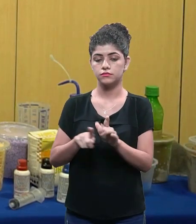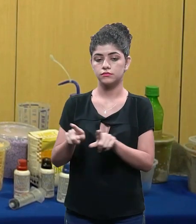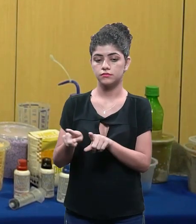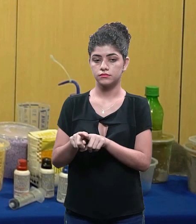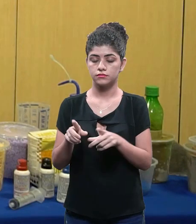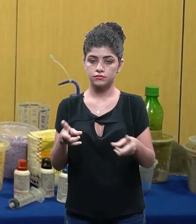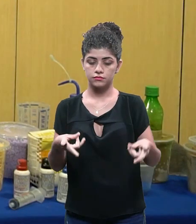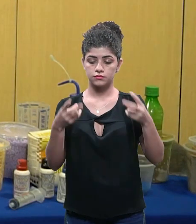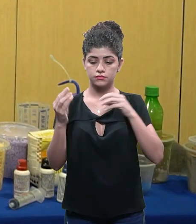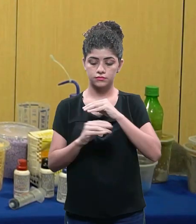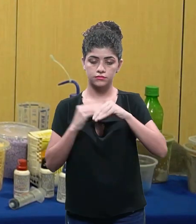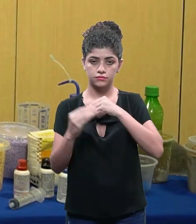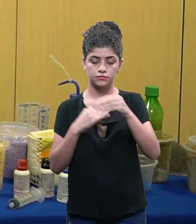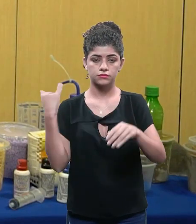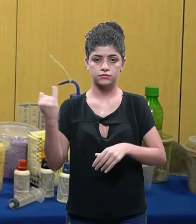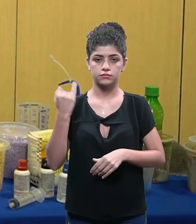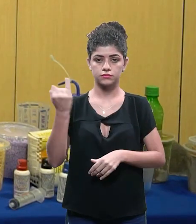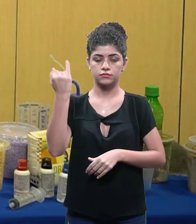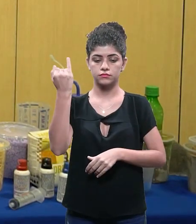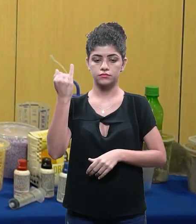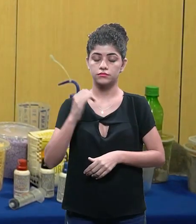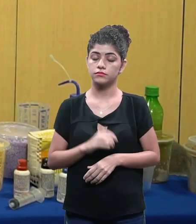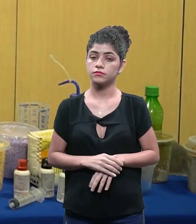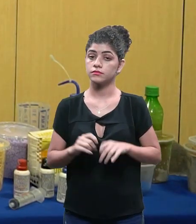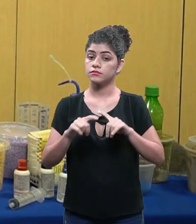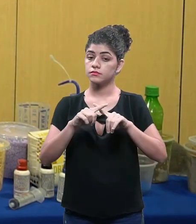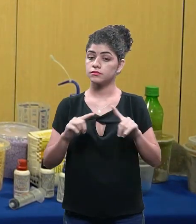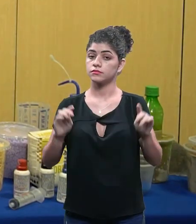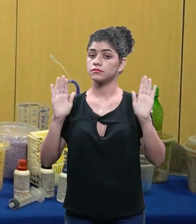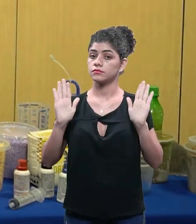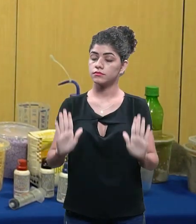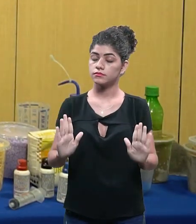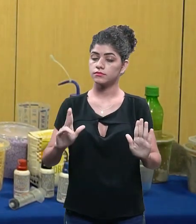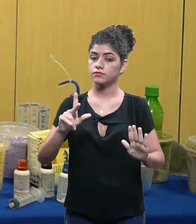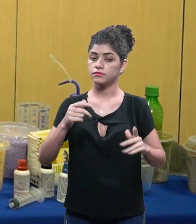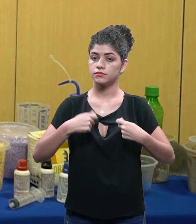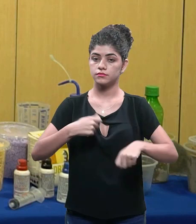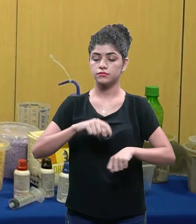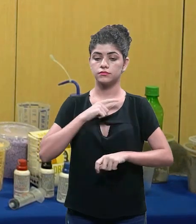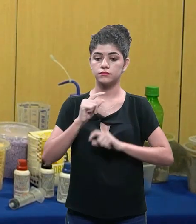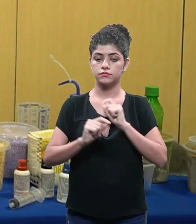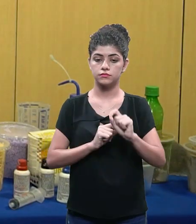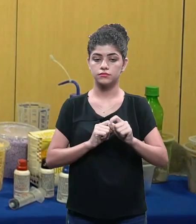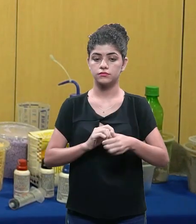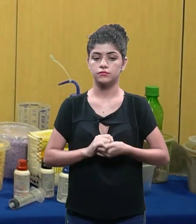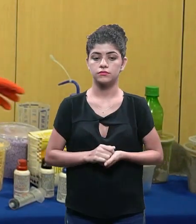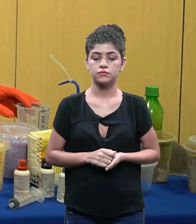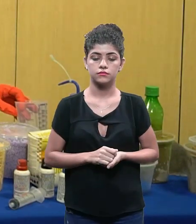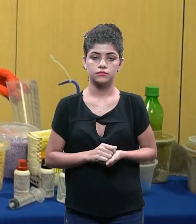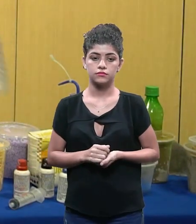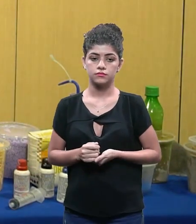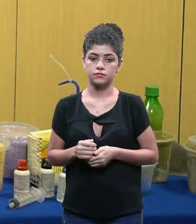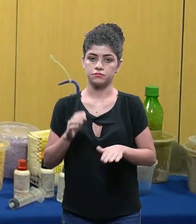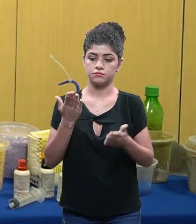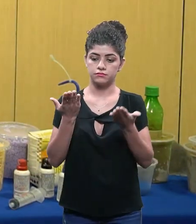percebeu que as misturas elas são importantíssimas, como eu falei pra vocês. Só que essa mistura eu tenho que trazer pro mundo da gente. Eu posso